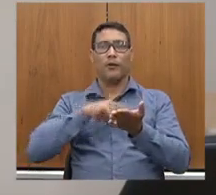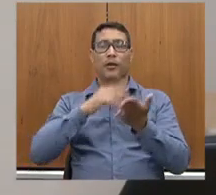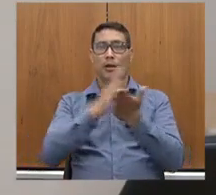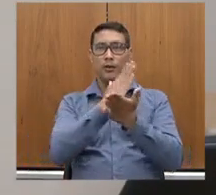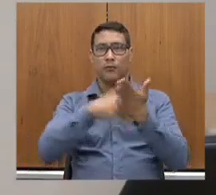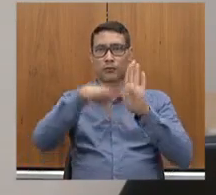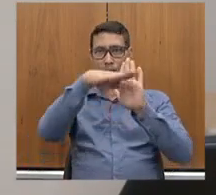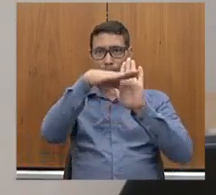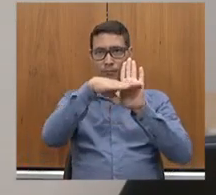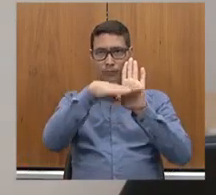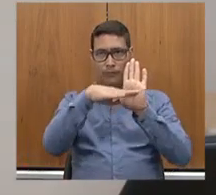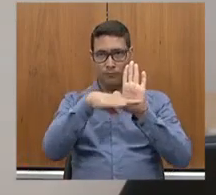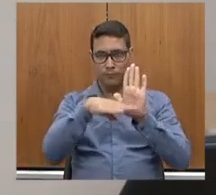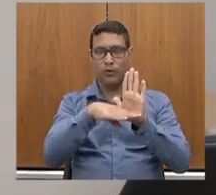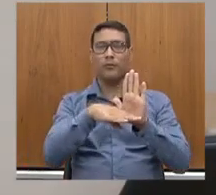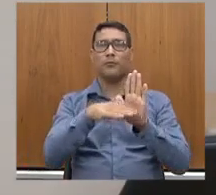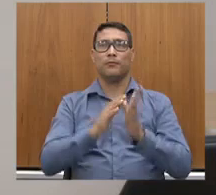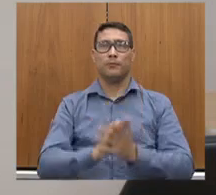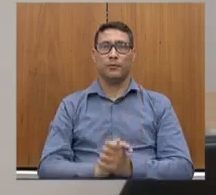normas e procedimentos.